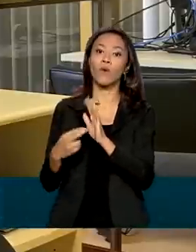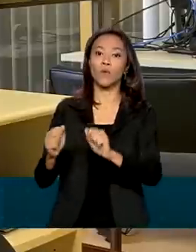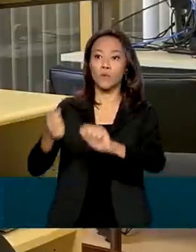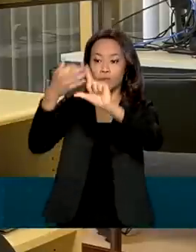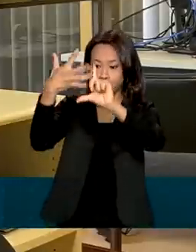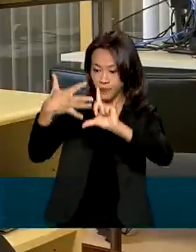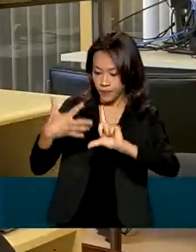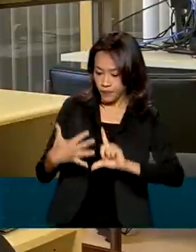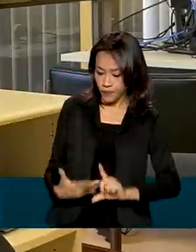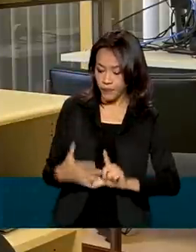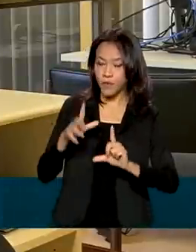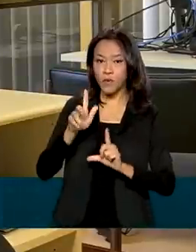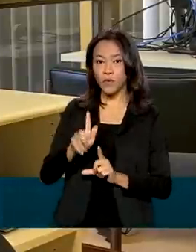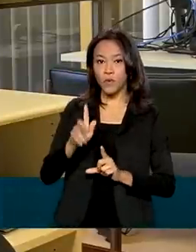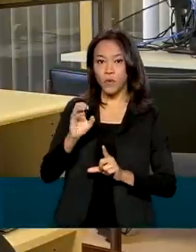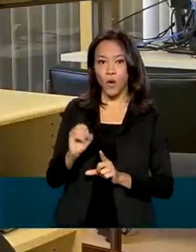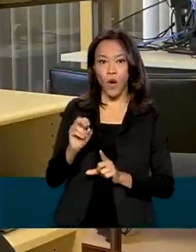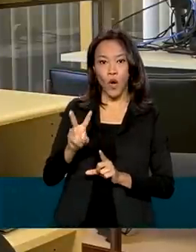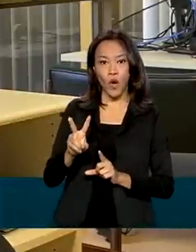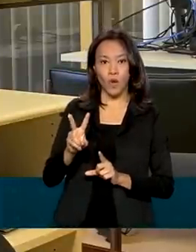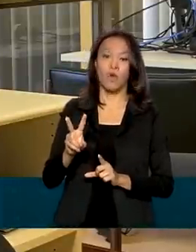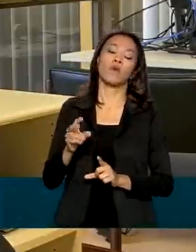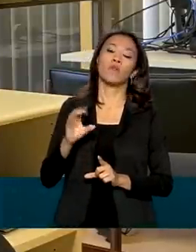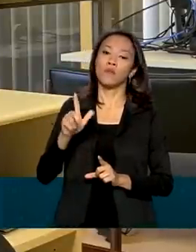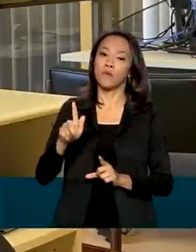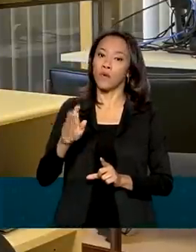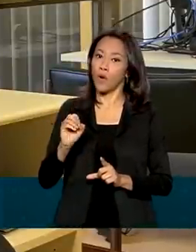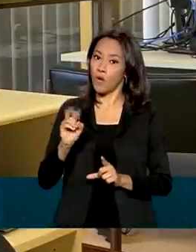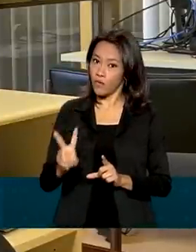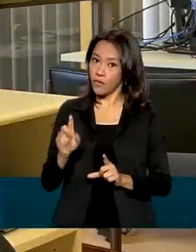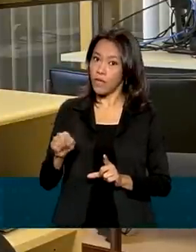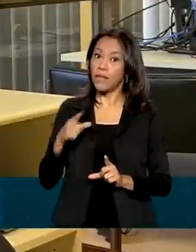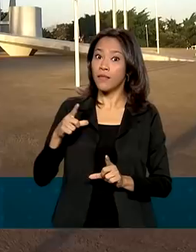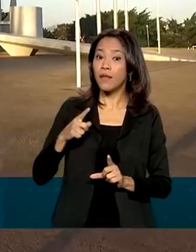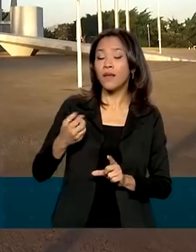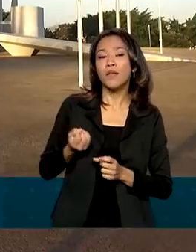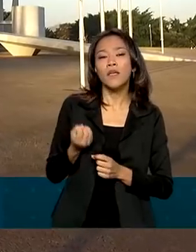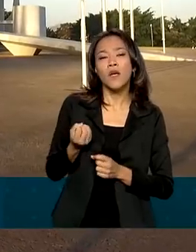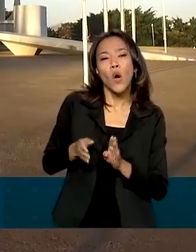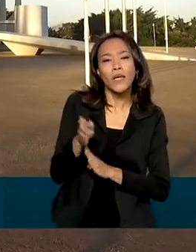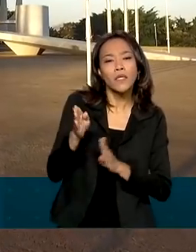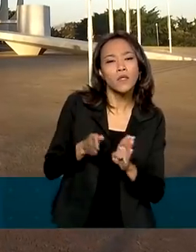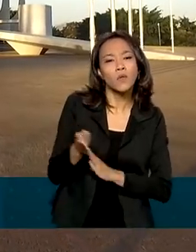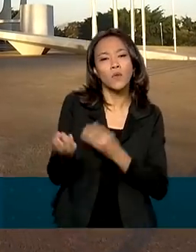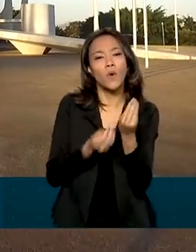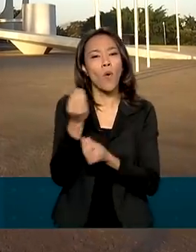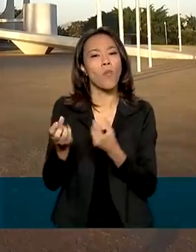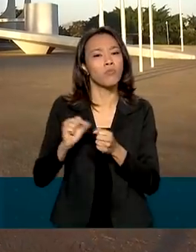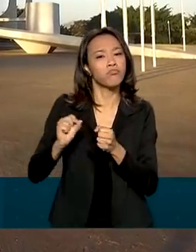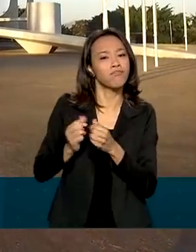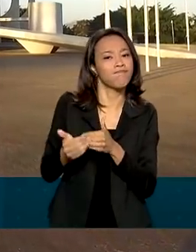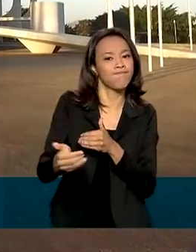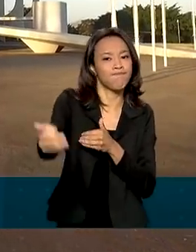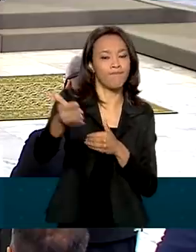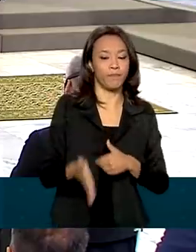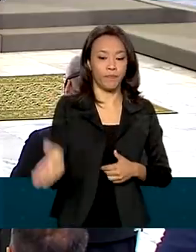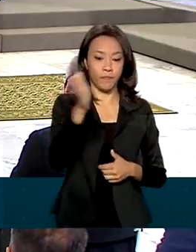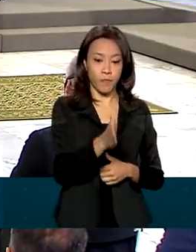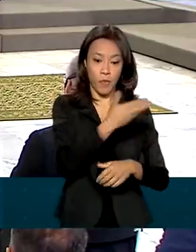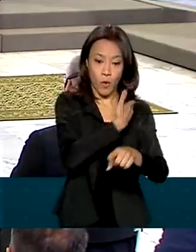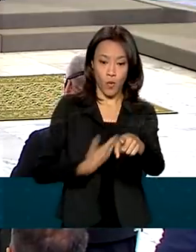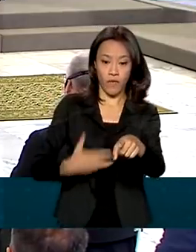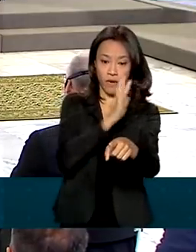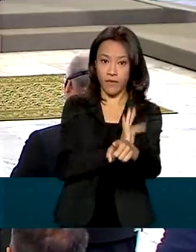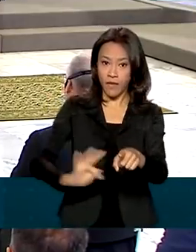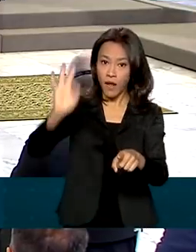govbr.com.br, a gente traz algumas boas dicas. Em agosto, o governo federal sancionou uma lei que